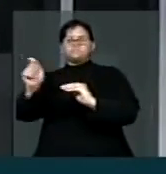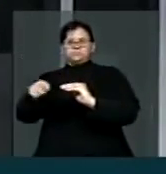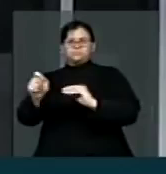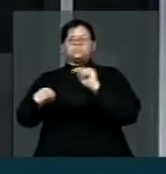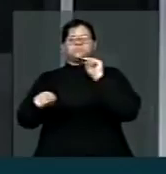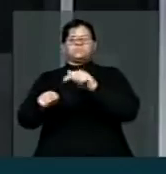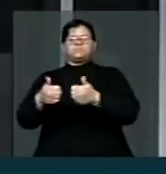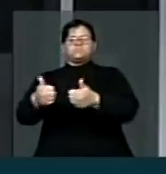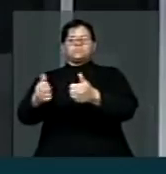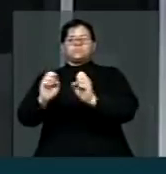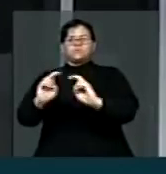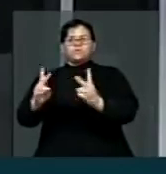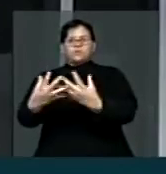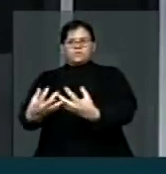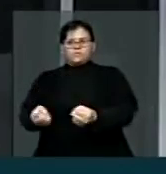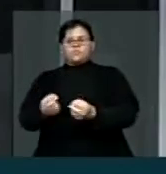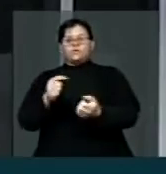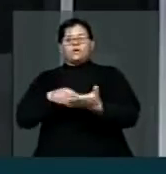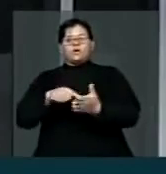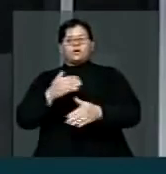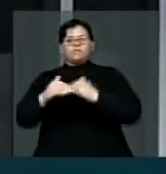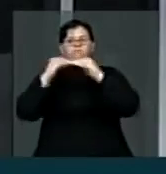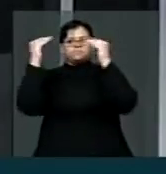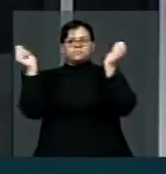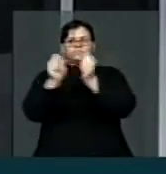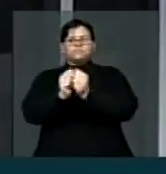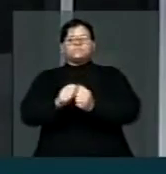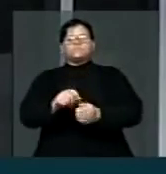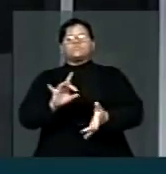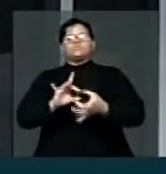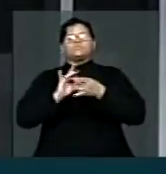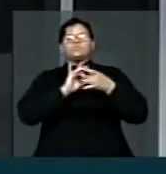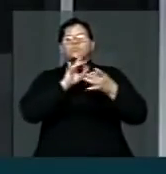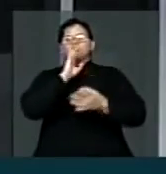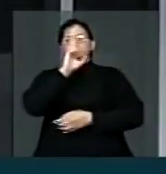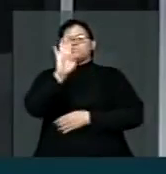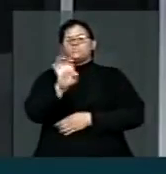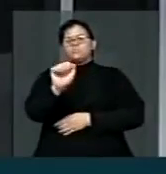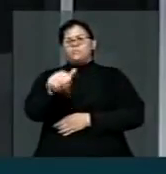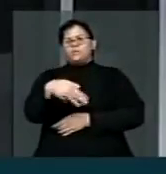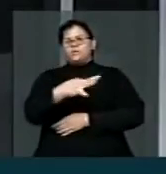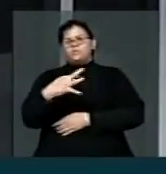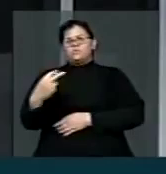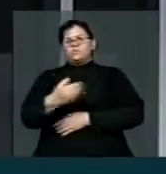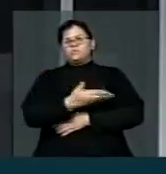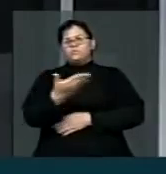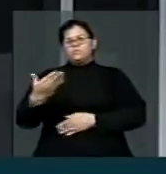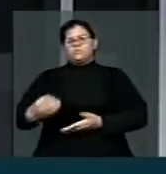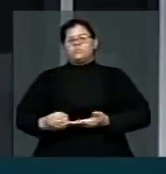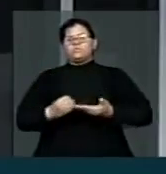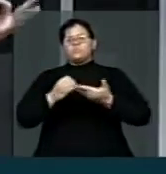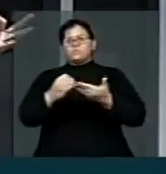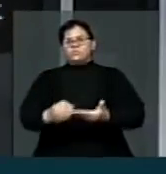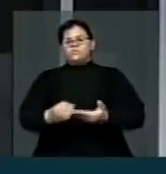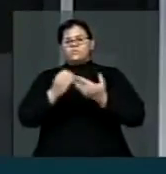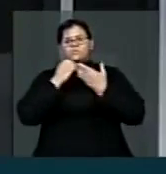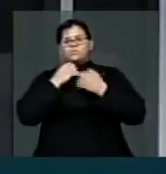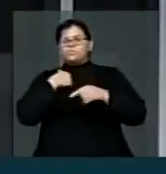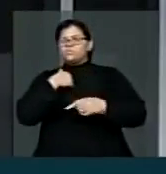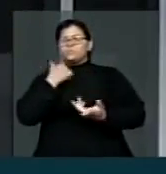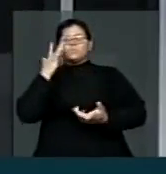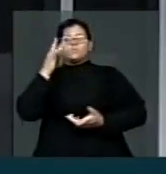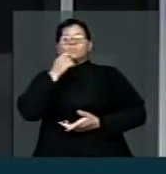e a gente constrói um resultado bom para todos. É inquestionável que entre investir